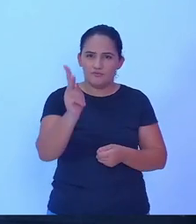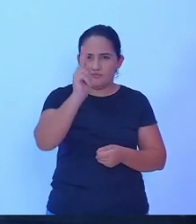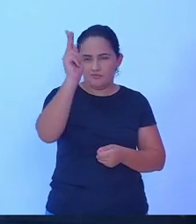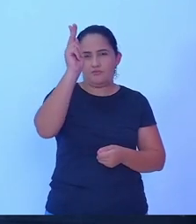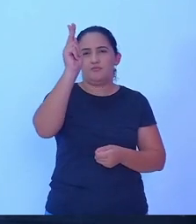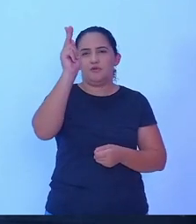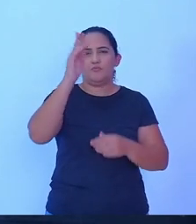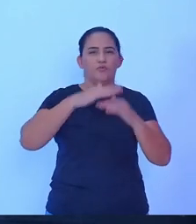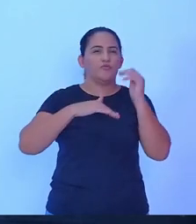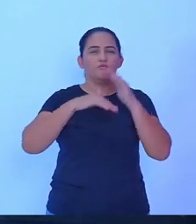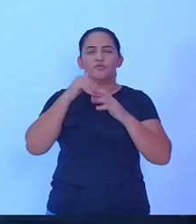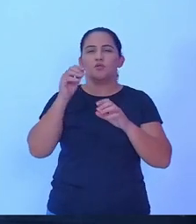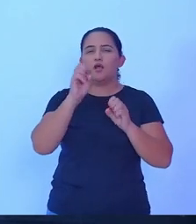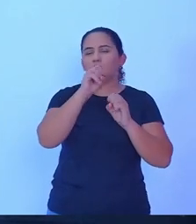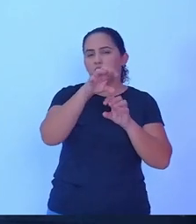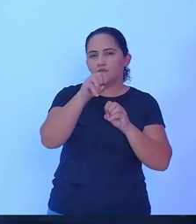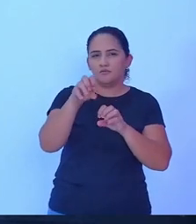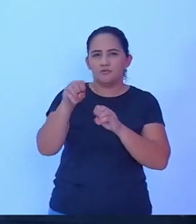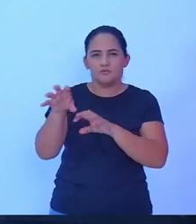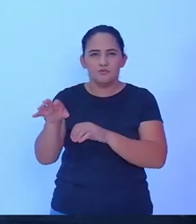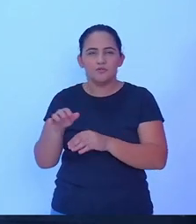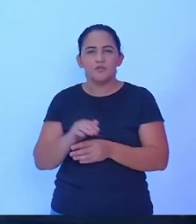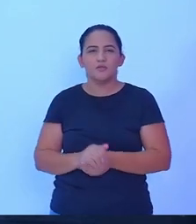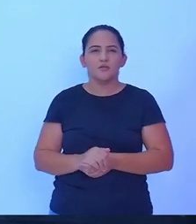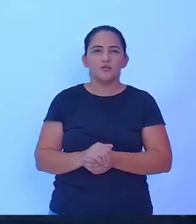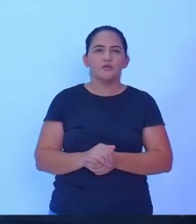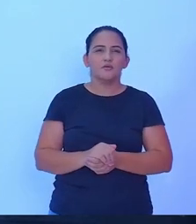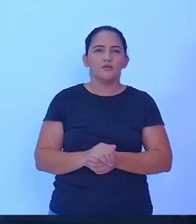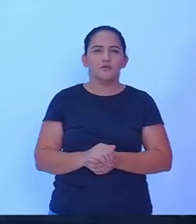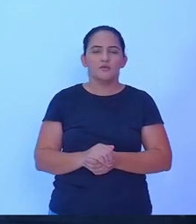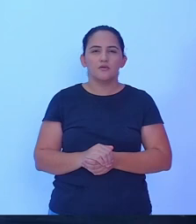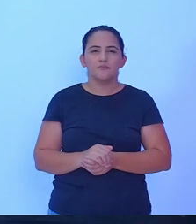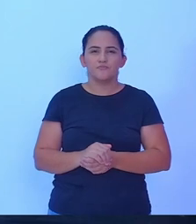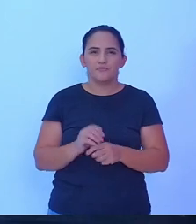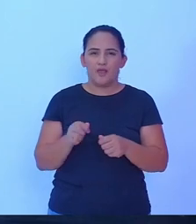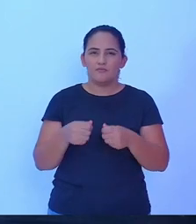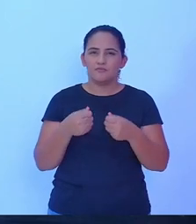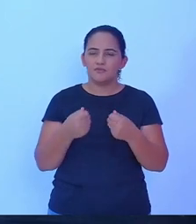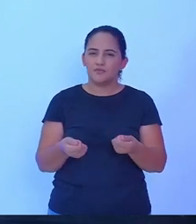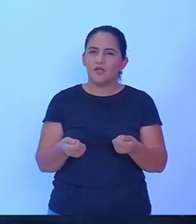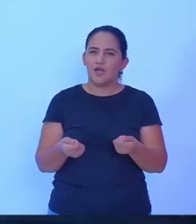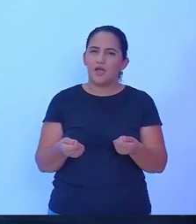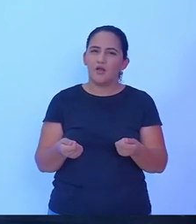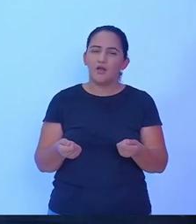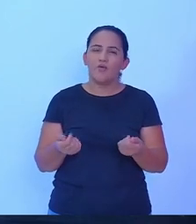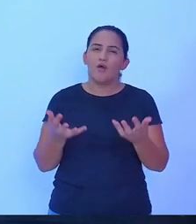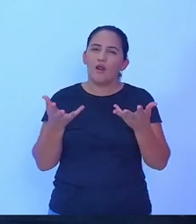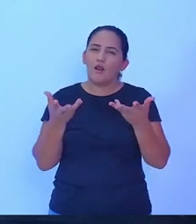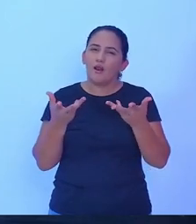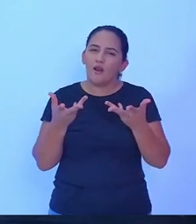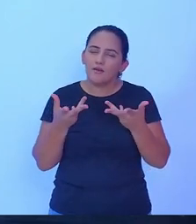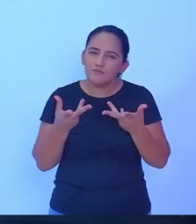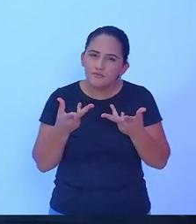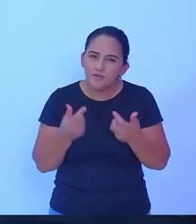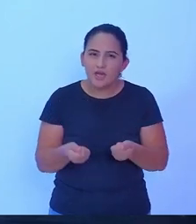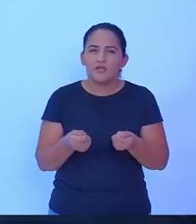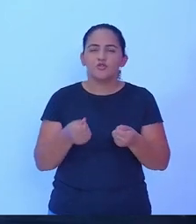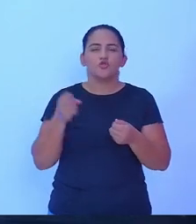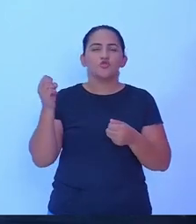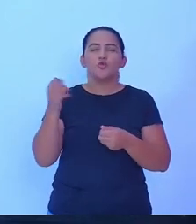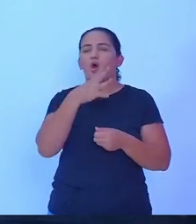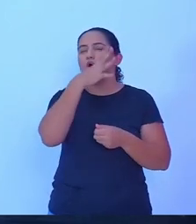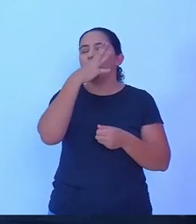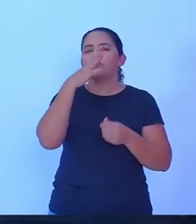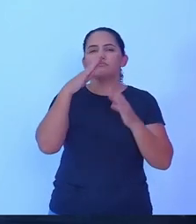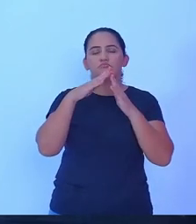servidores de educação, trazendo comodidade através de novas escolas, trazendo a oportunidade